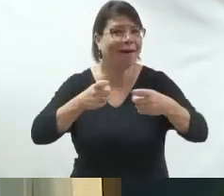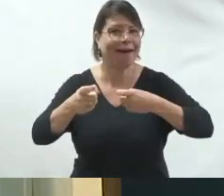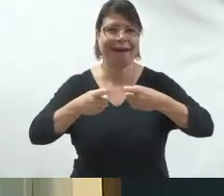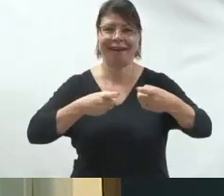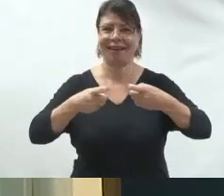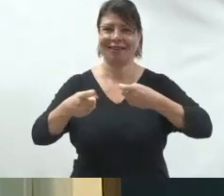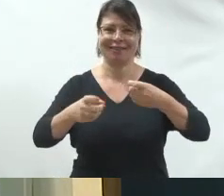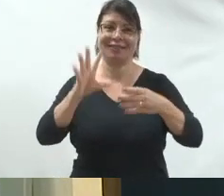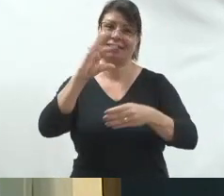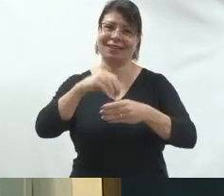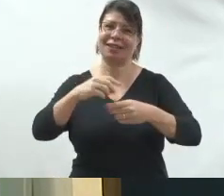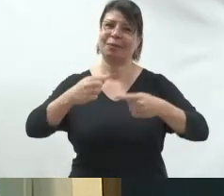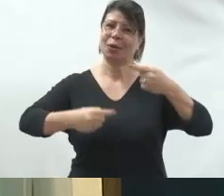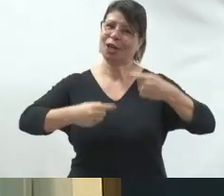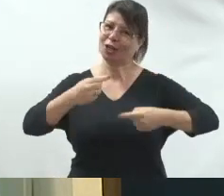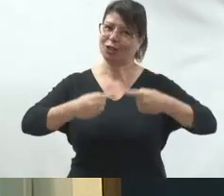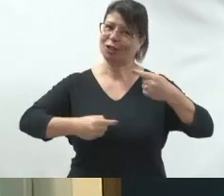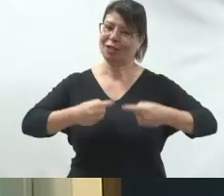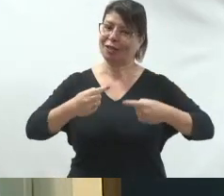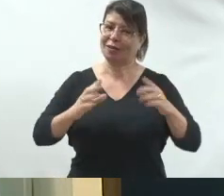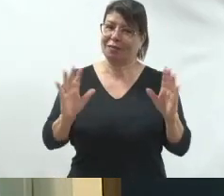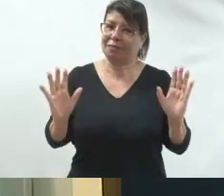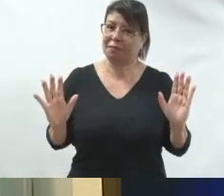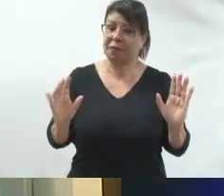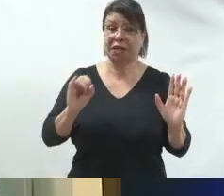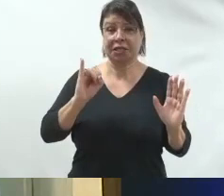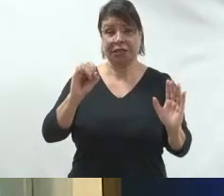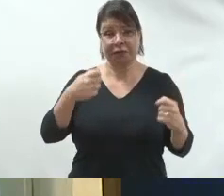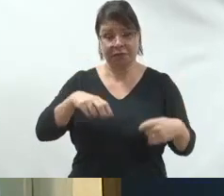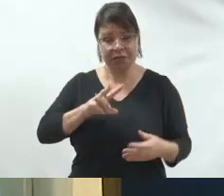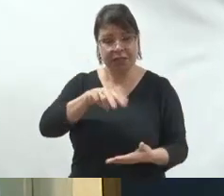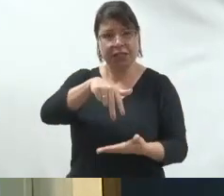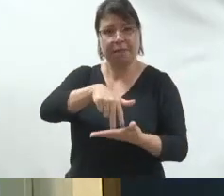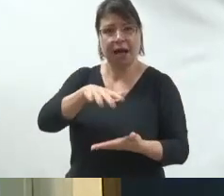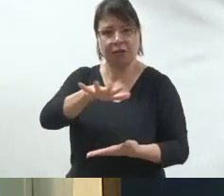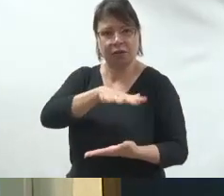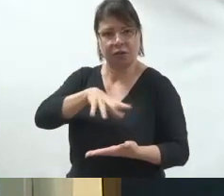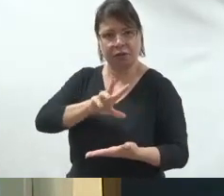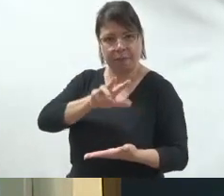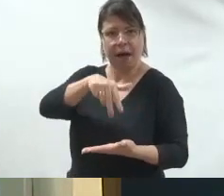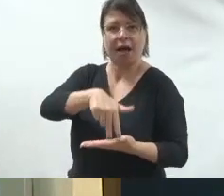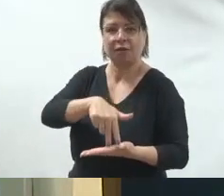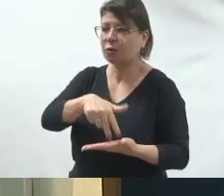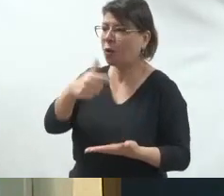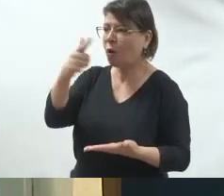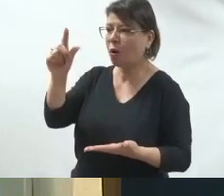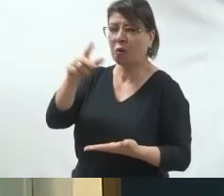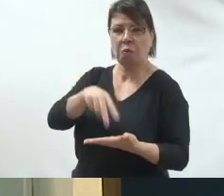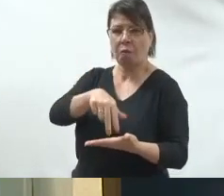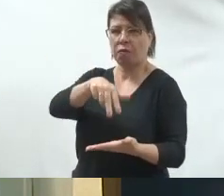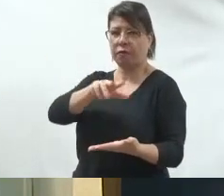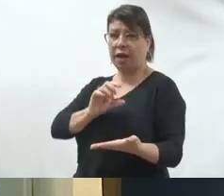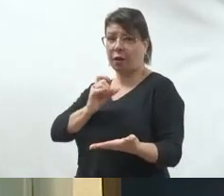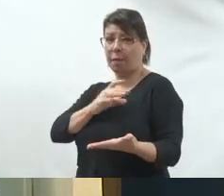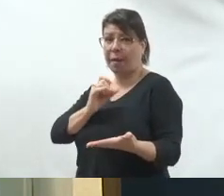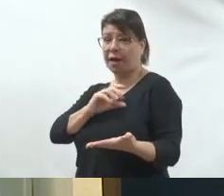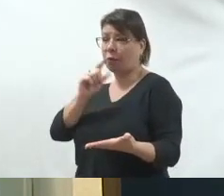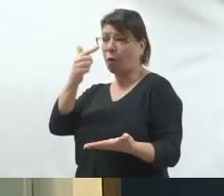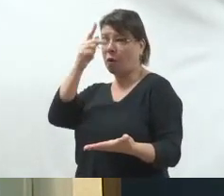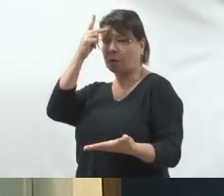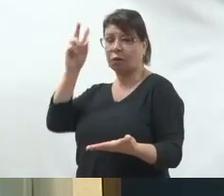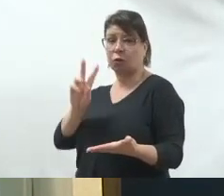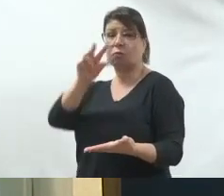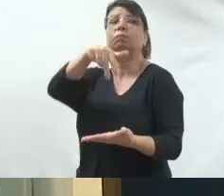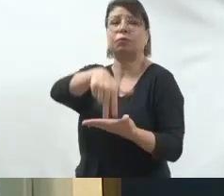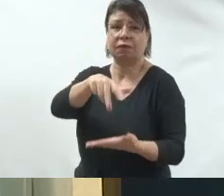Na política não existe vácuo. Se você não ocupar o seu espaço, alguém vai ocupá-lo no seu lugar. E aí, que a gente